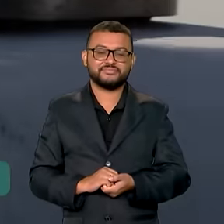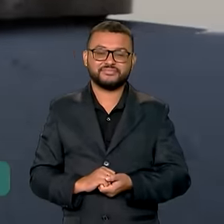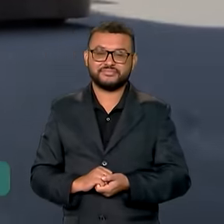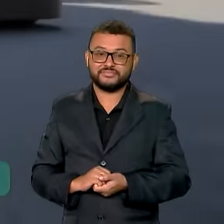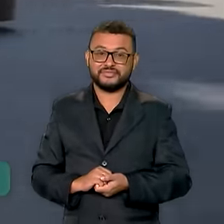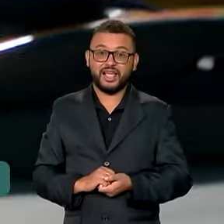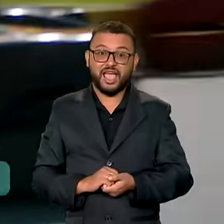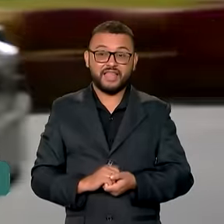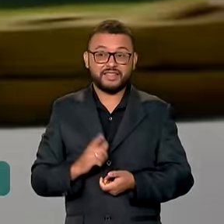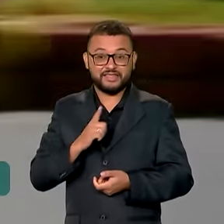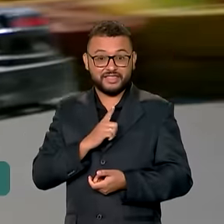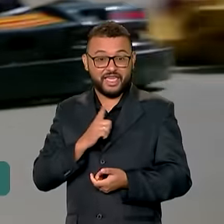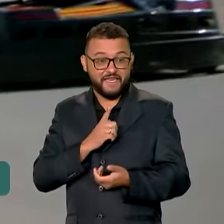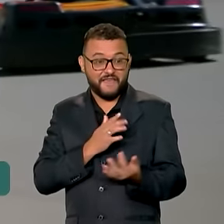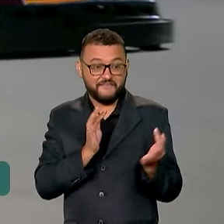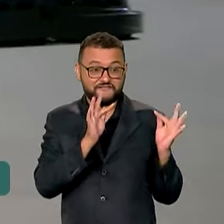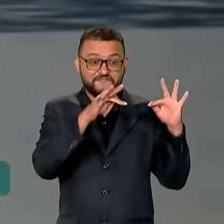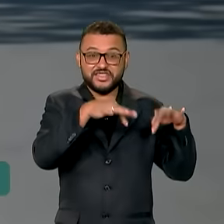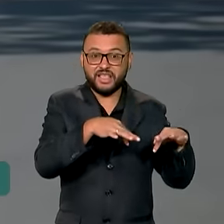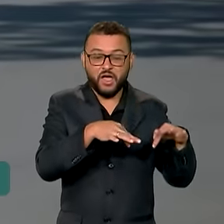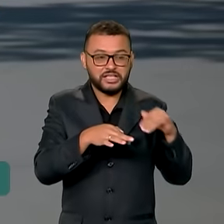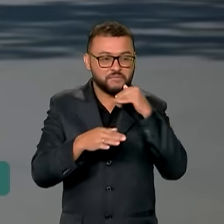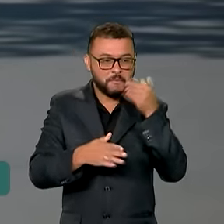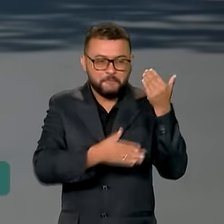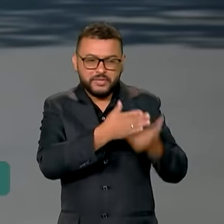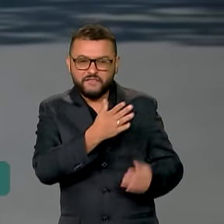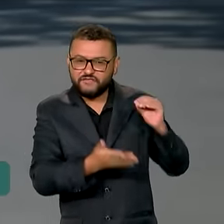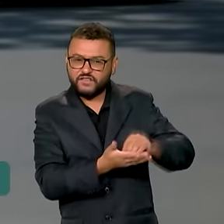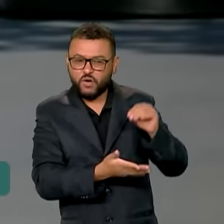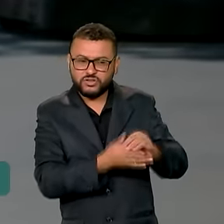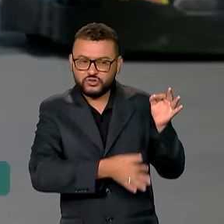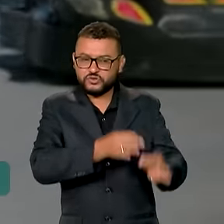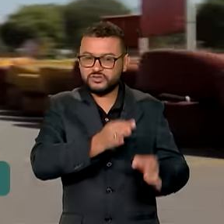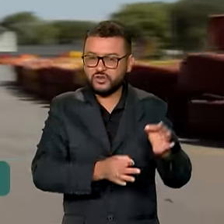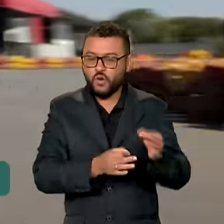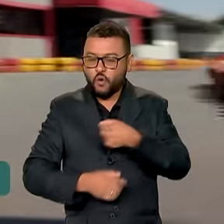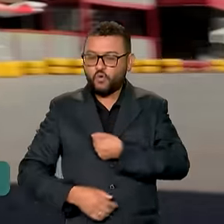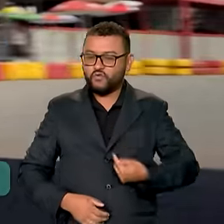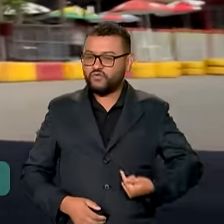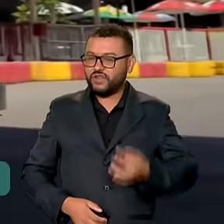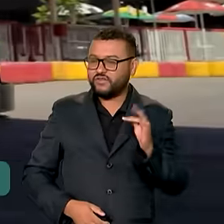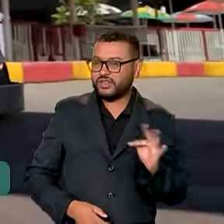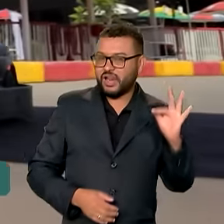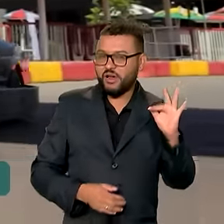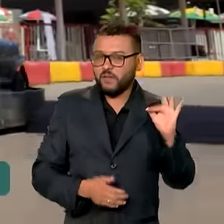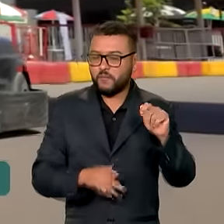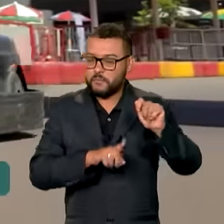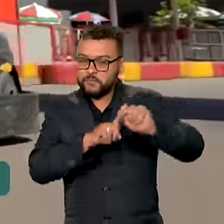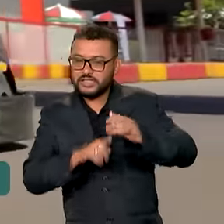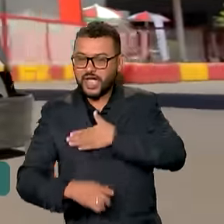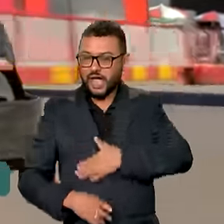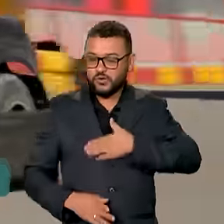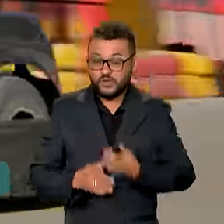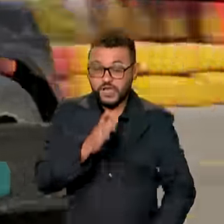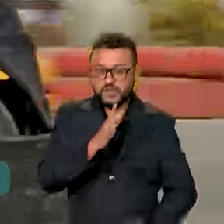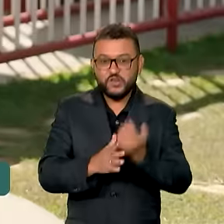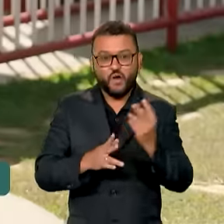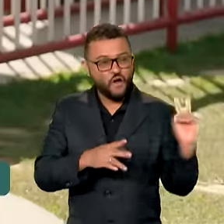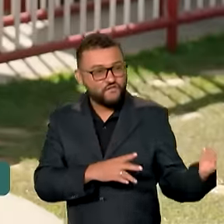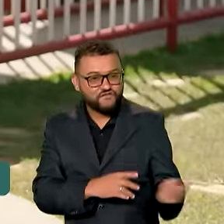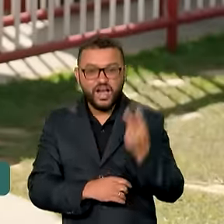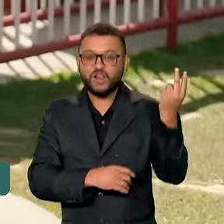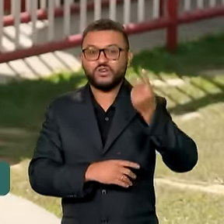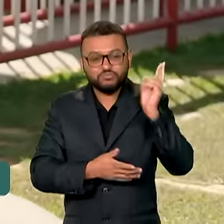Para pôr fim a essa corrida injusta, o governo federal entrou em agosto de 2023 a política de valorização